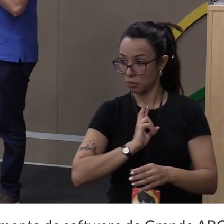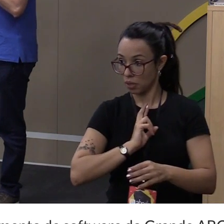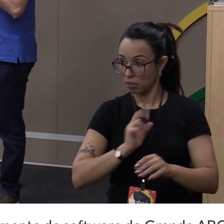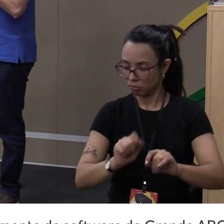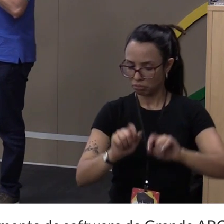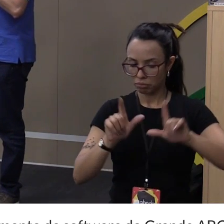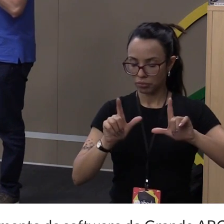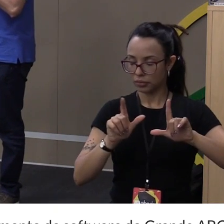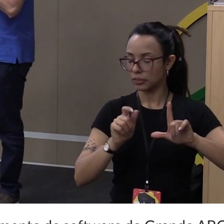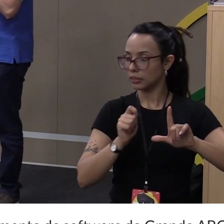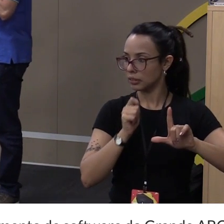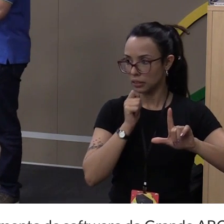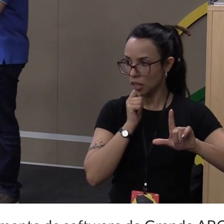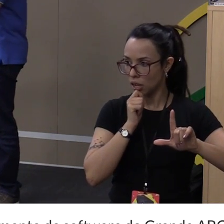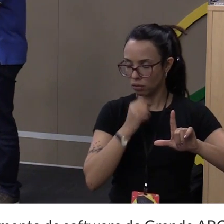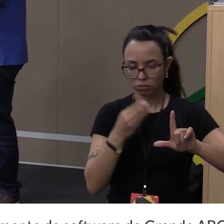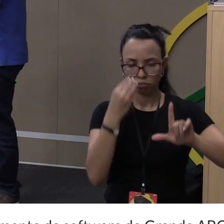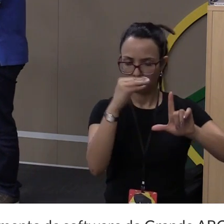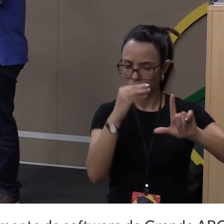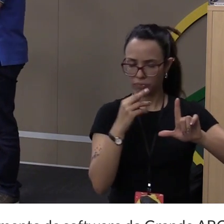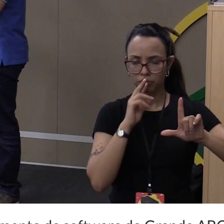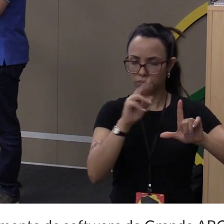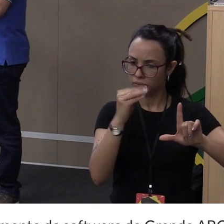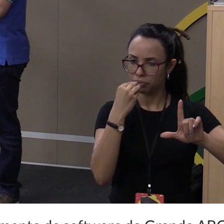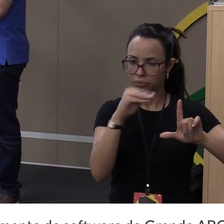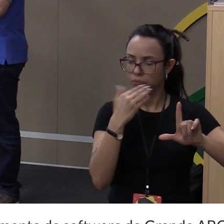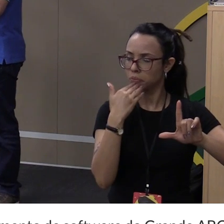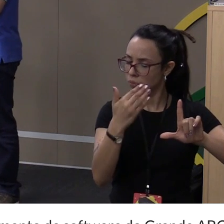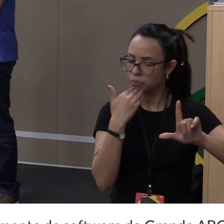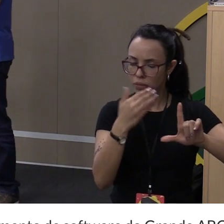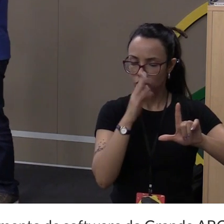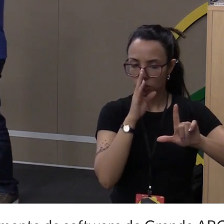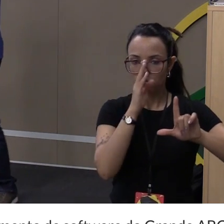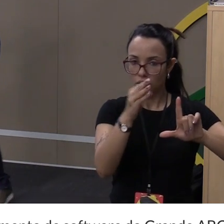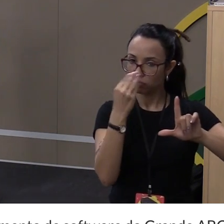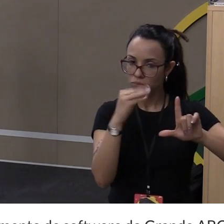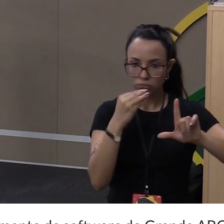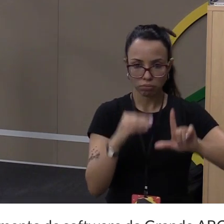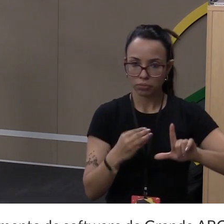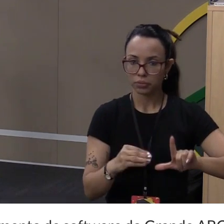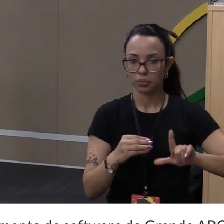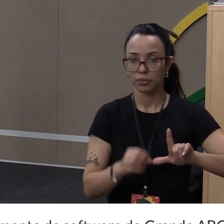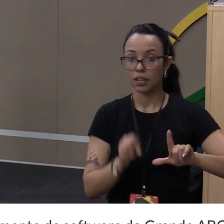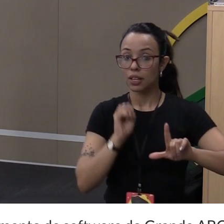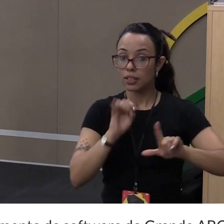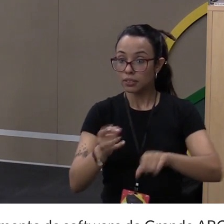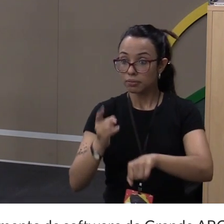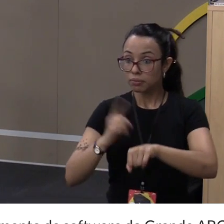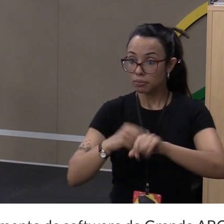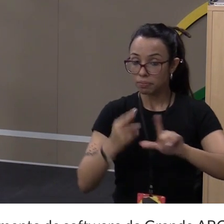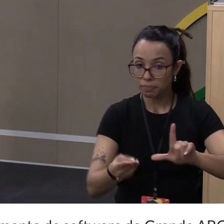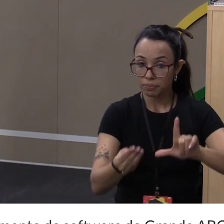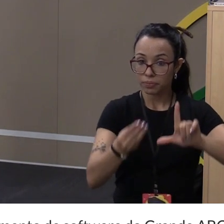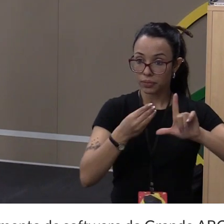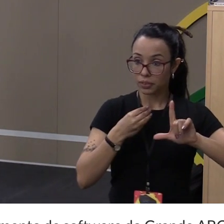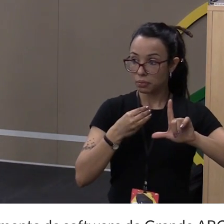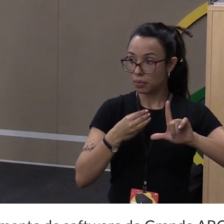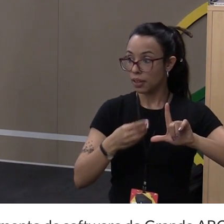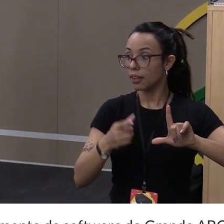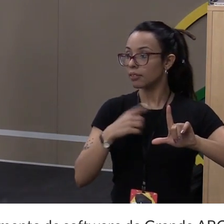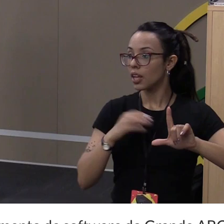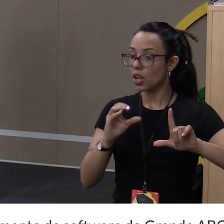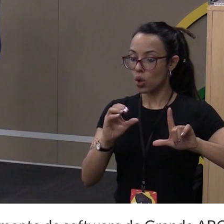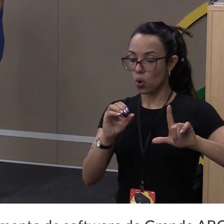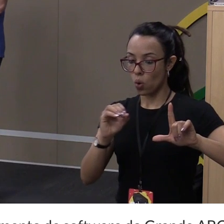Eu vou lançando os requests. Quando esse request receber, por isso que tem o callback. eu mando para o método